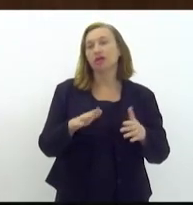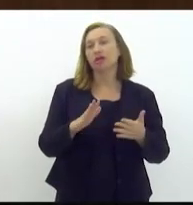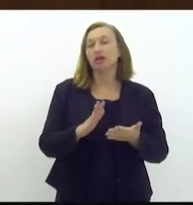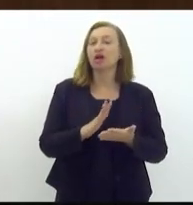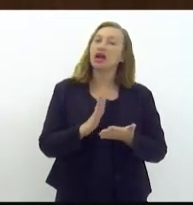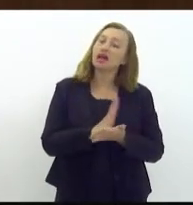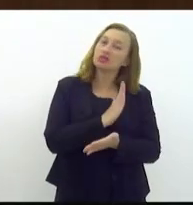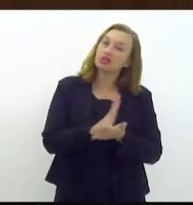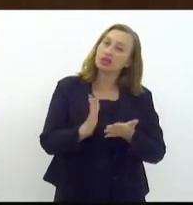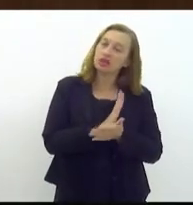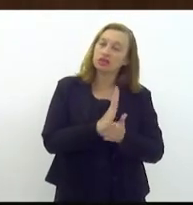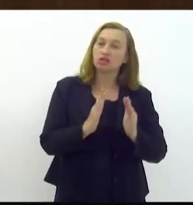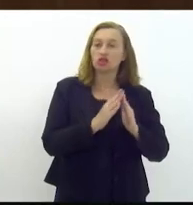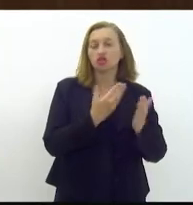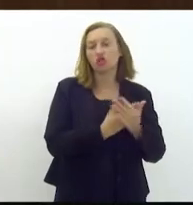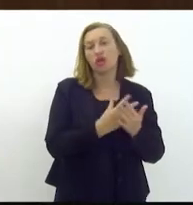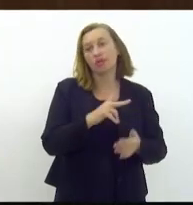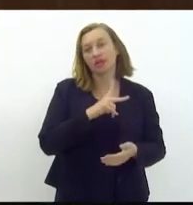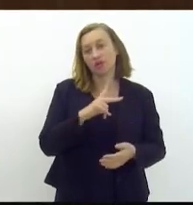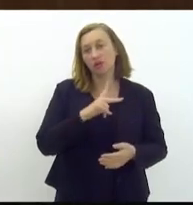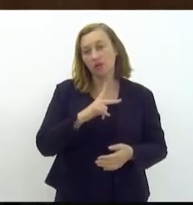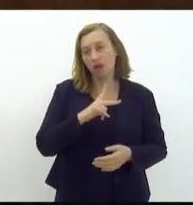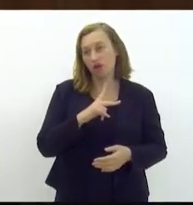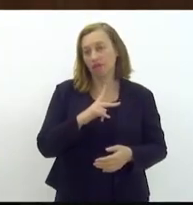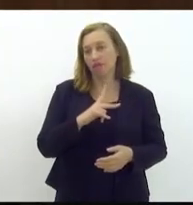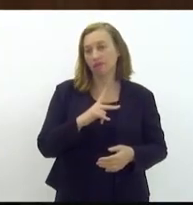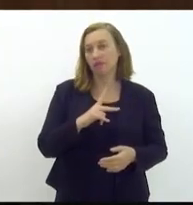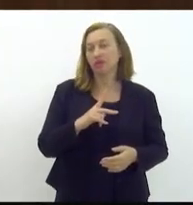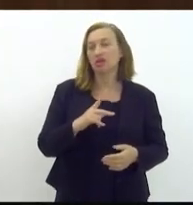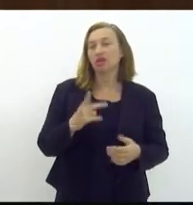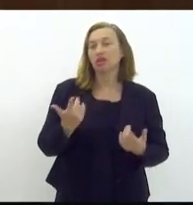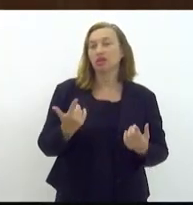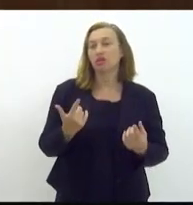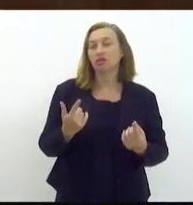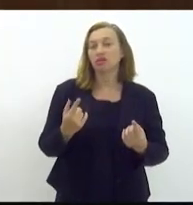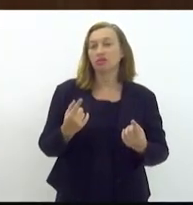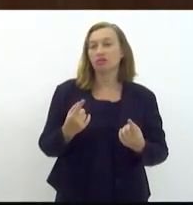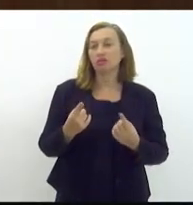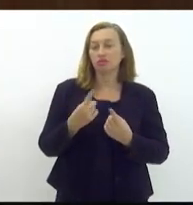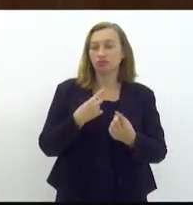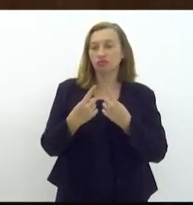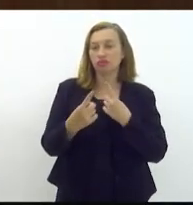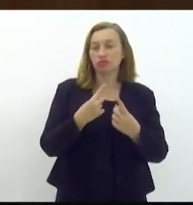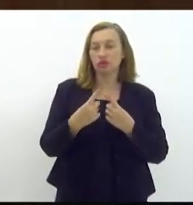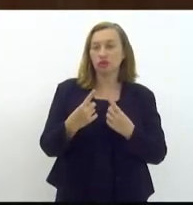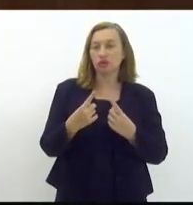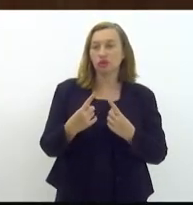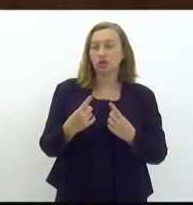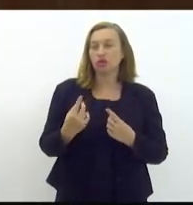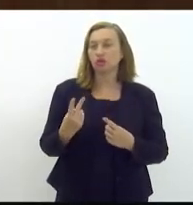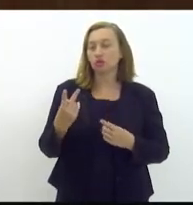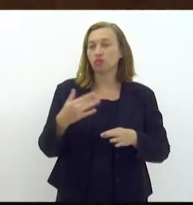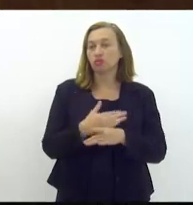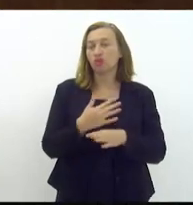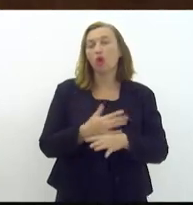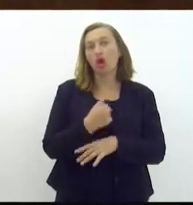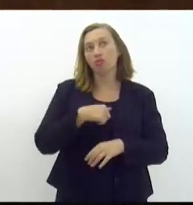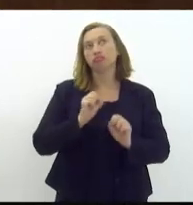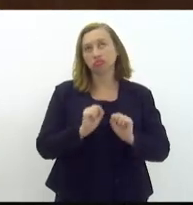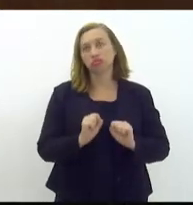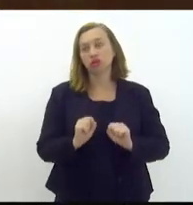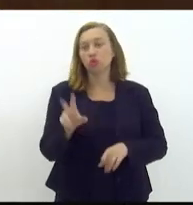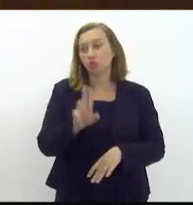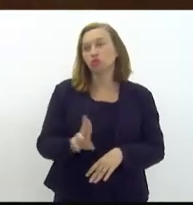e vivem em deslocamento entre as cidades. Eu mesmo poderia utilizar dessa